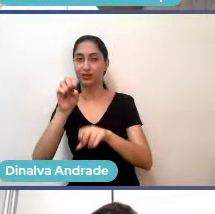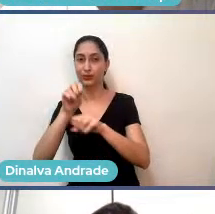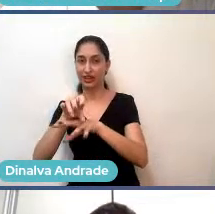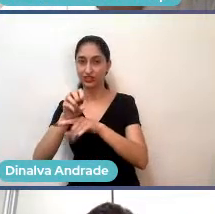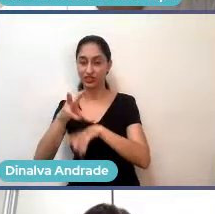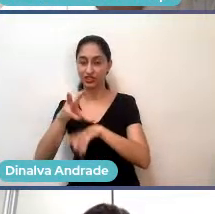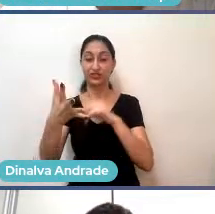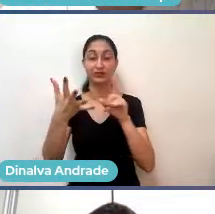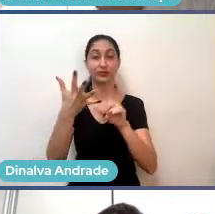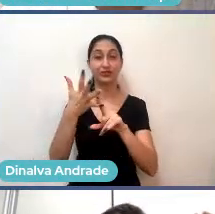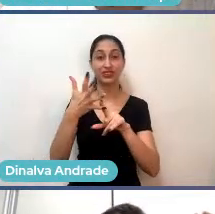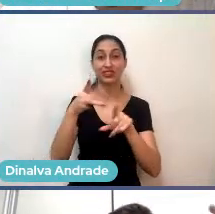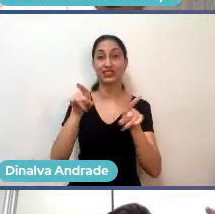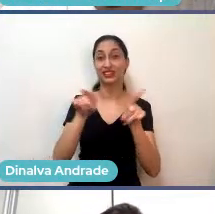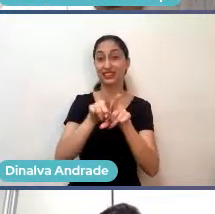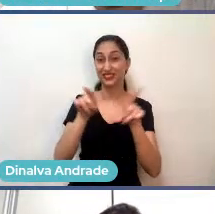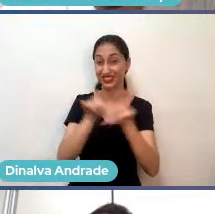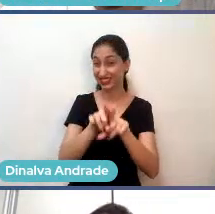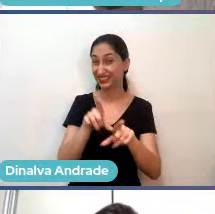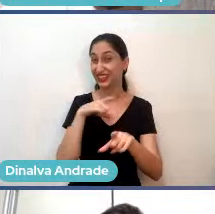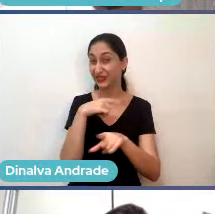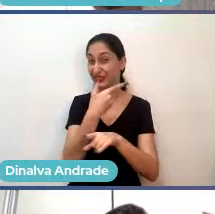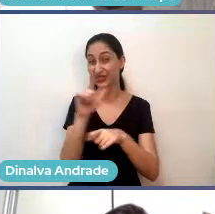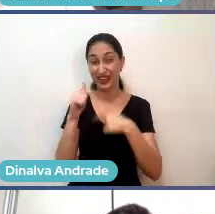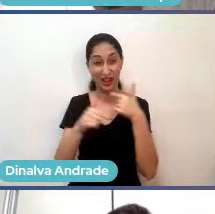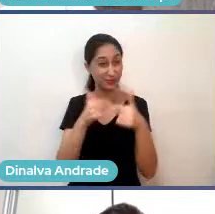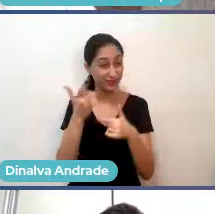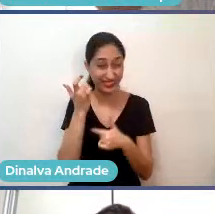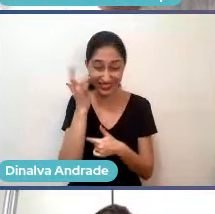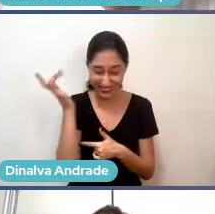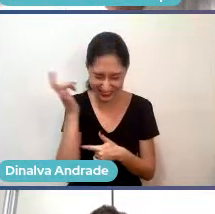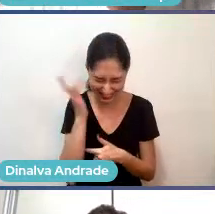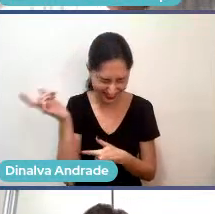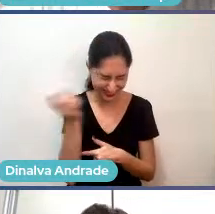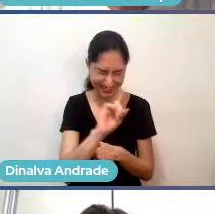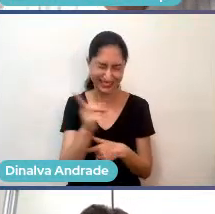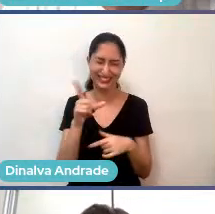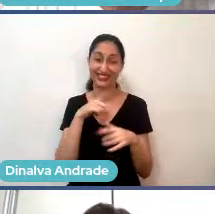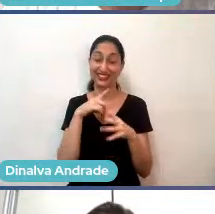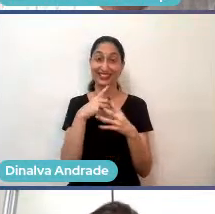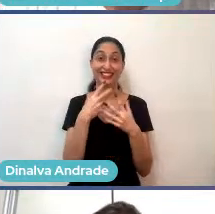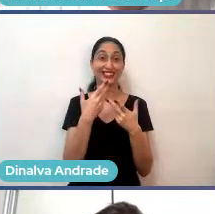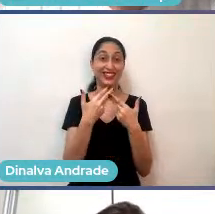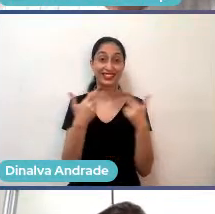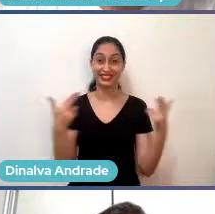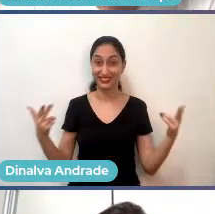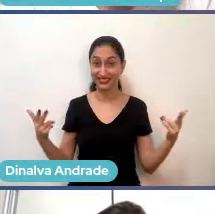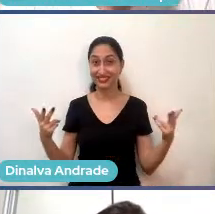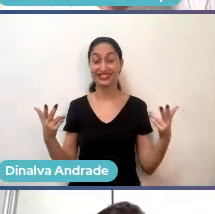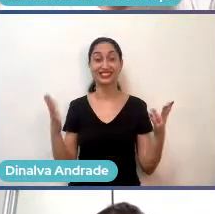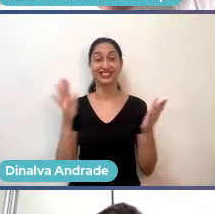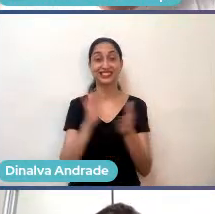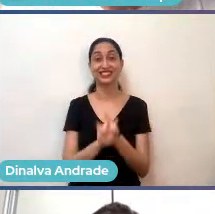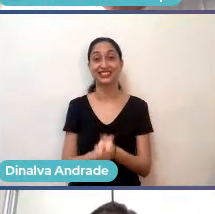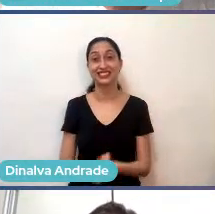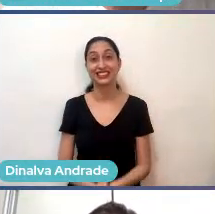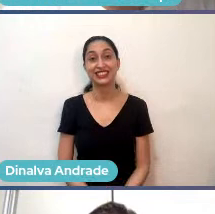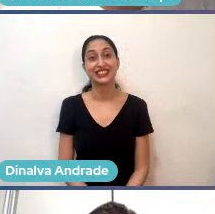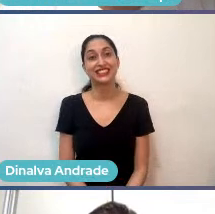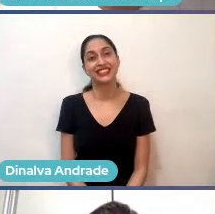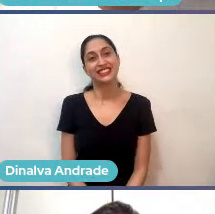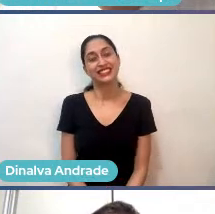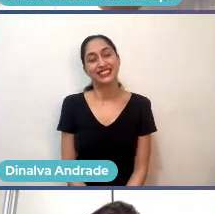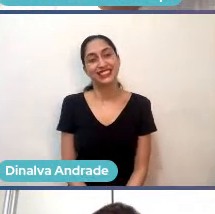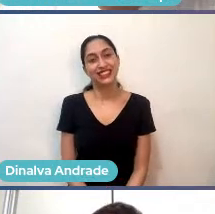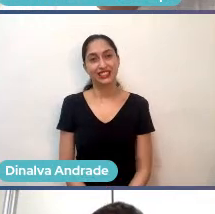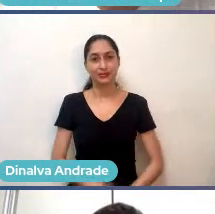muito, muito fácil de lidar com as coisas. Eu estou com muita, muita atividade. E, assim, muita gente